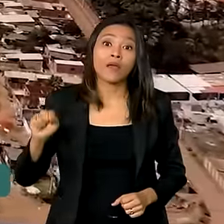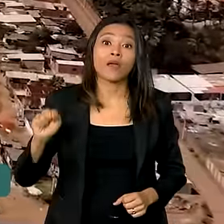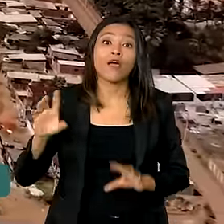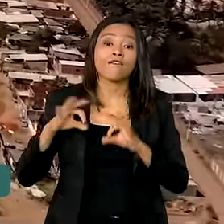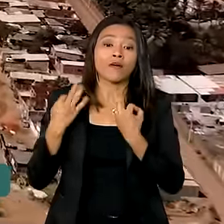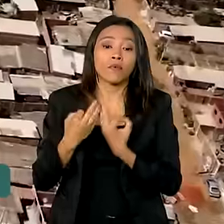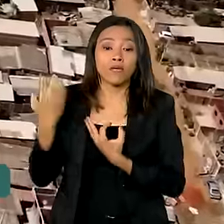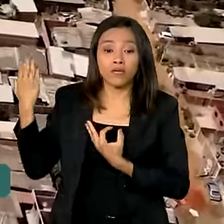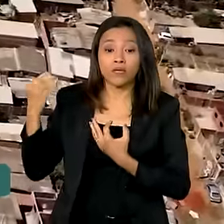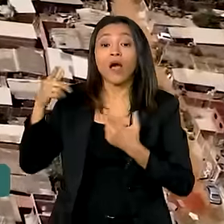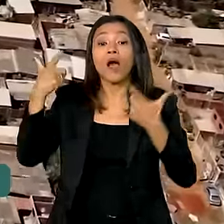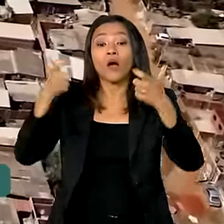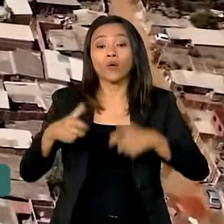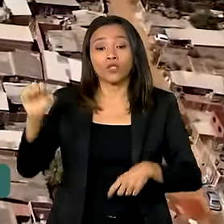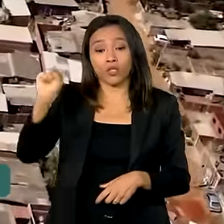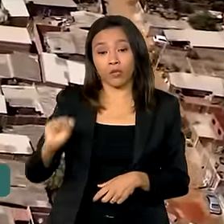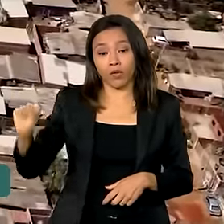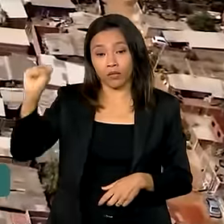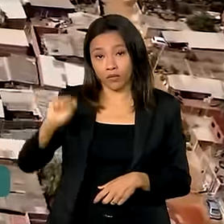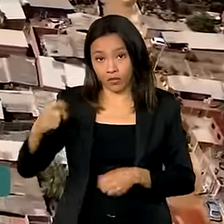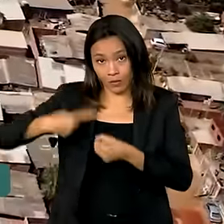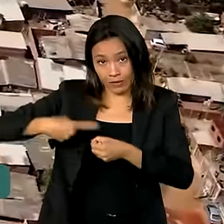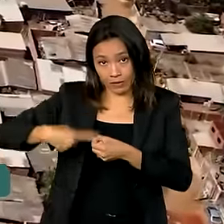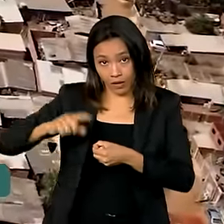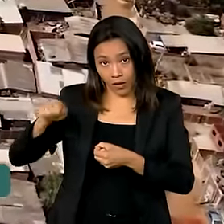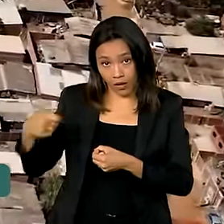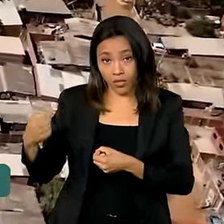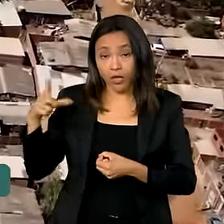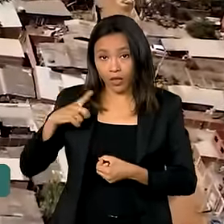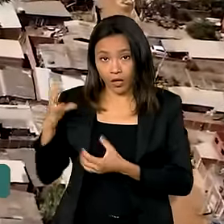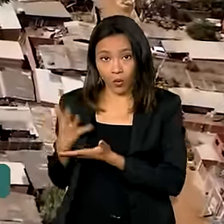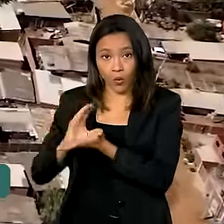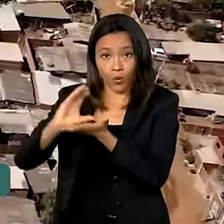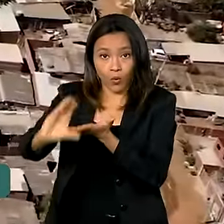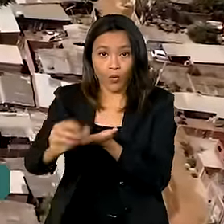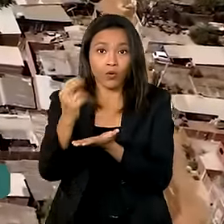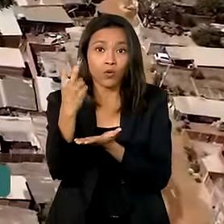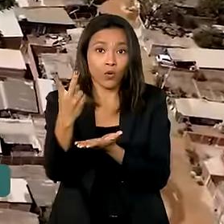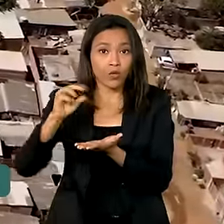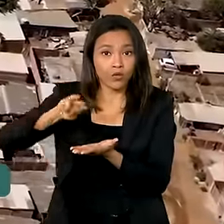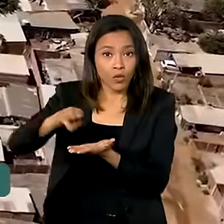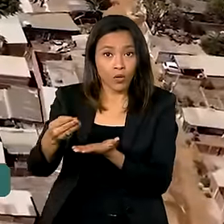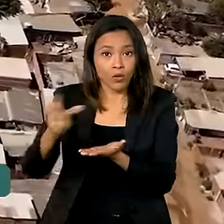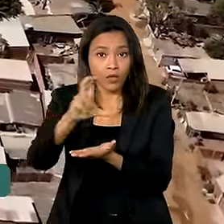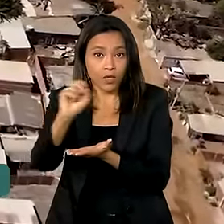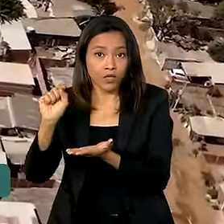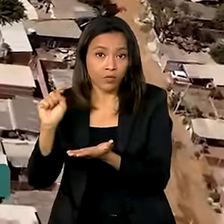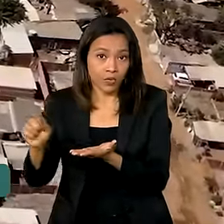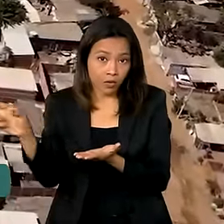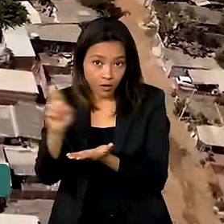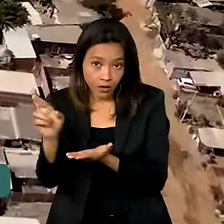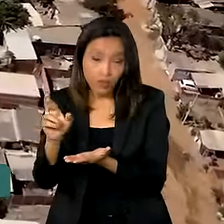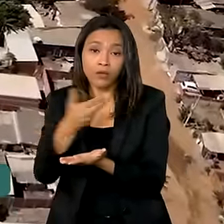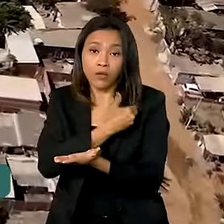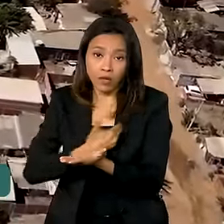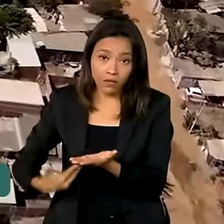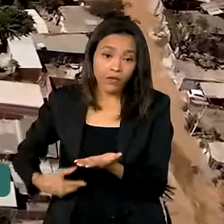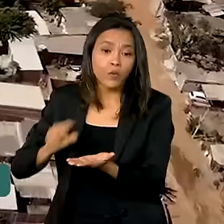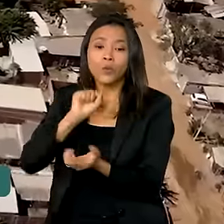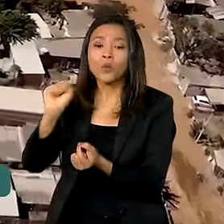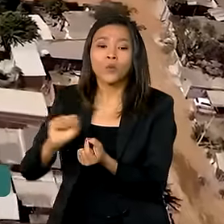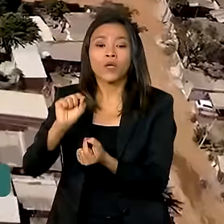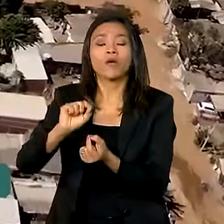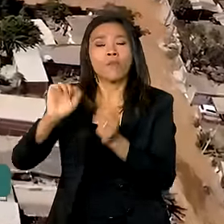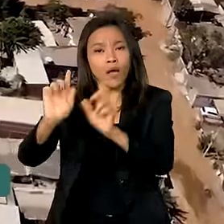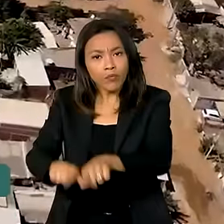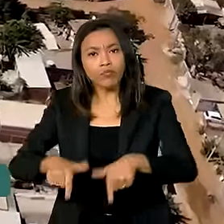Distrito Federal. O local recebeu investimentos de R$ 2,5 milhões do governo federal para a implementação do Plano